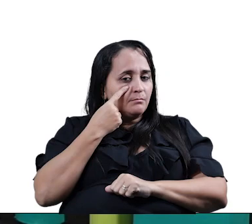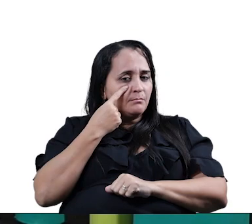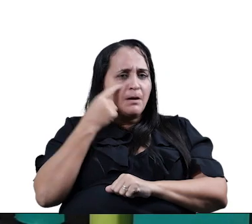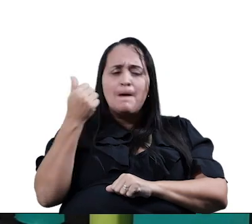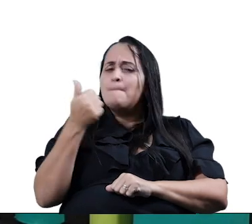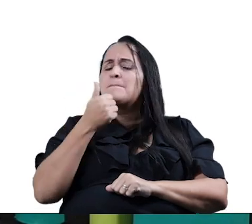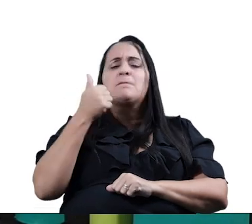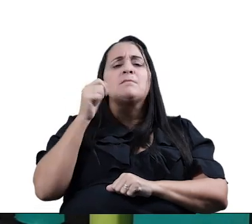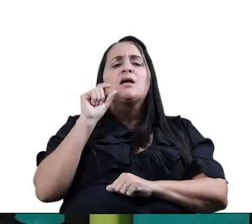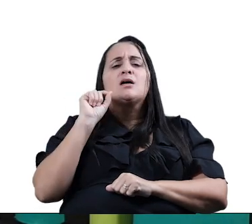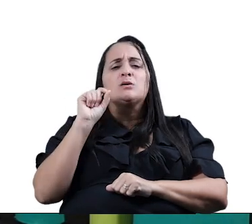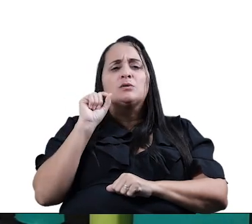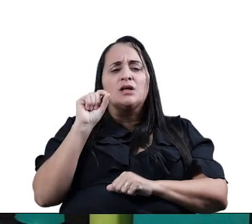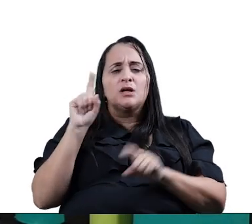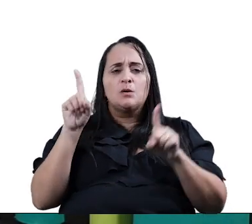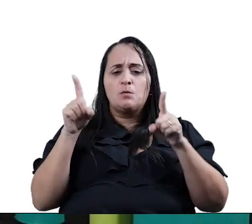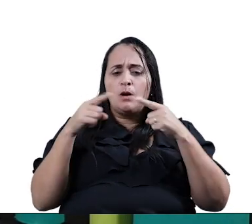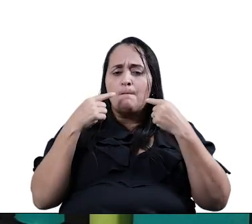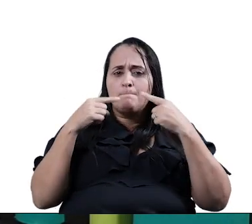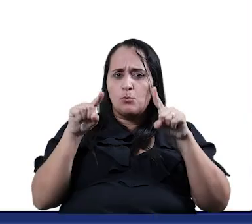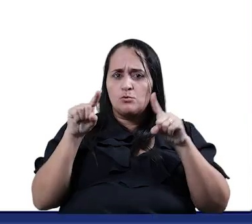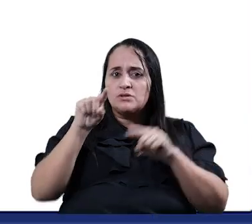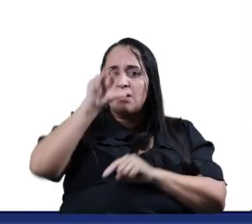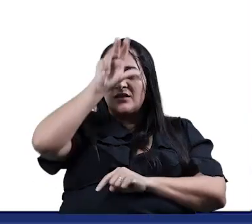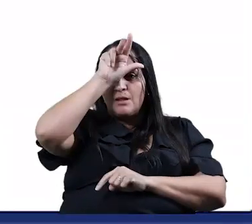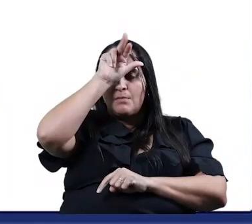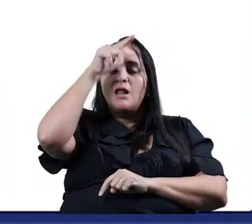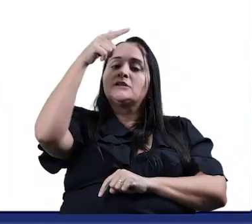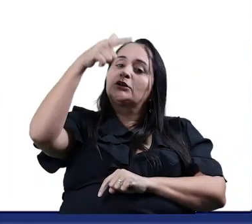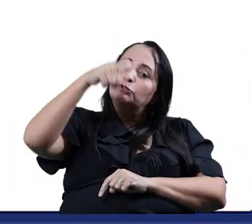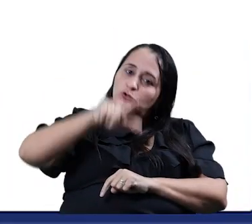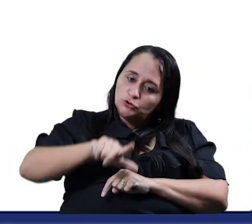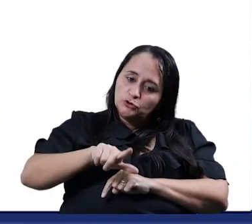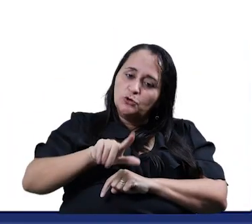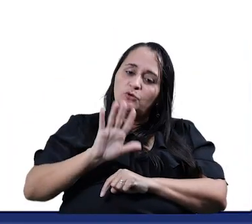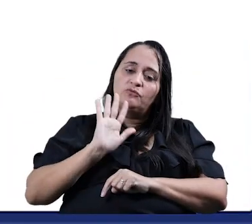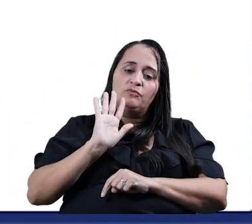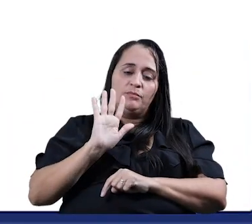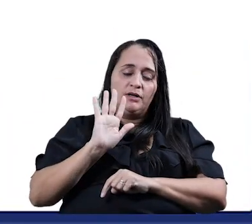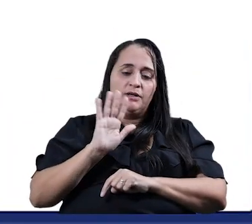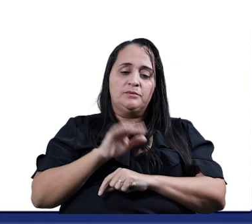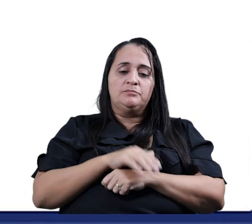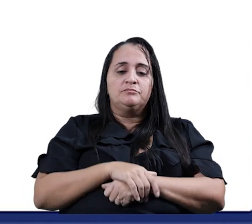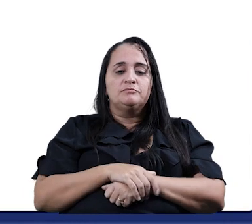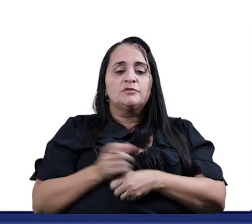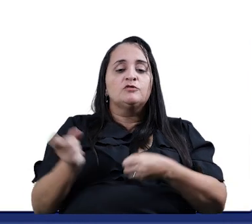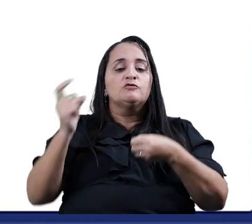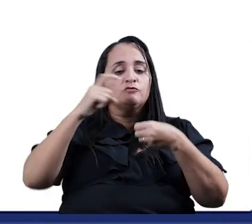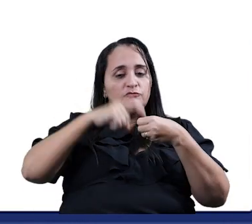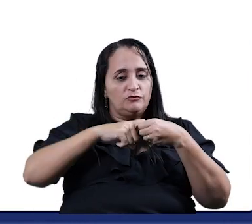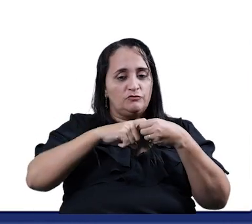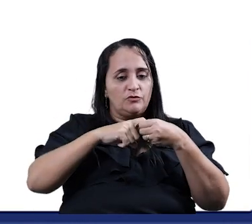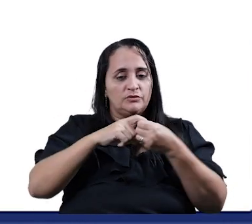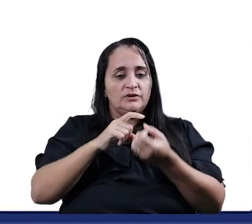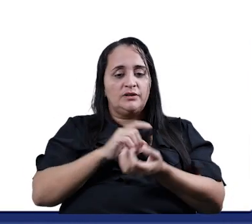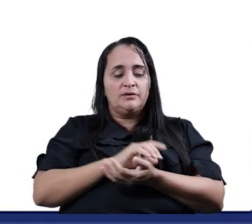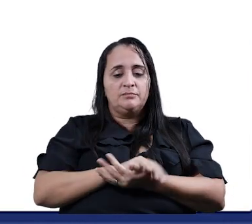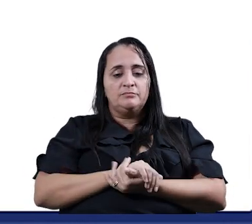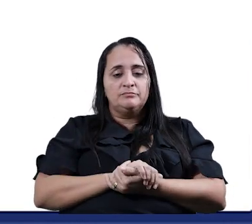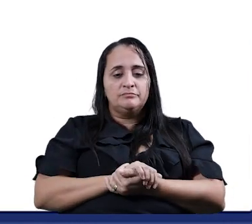Primeiro vamos analisar A música Da barata Novamente Depois Depois a gente Vem nessa curiosidade Deixa eu voltar Aqui